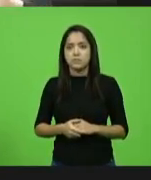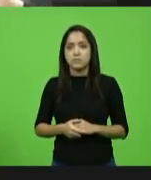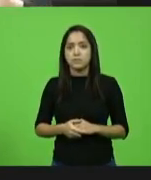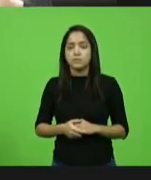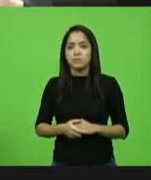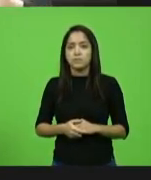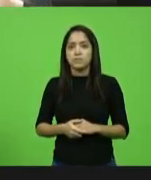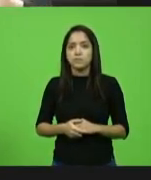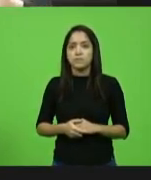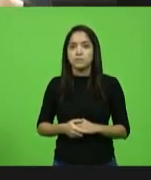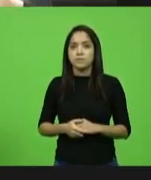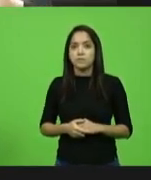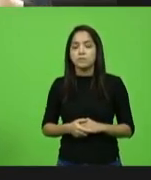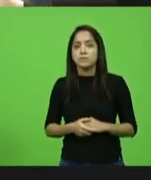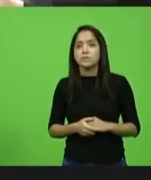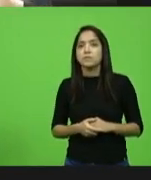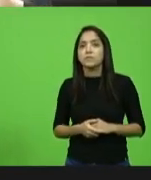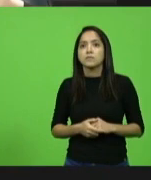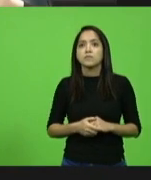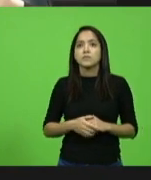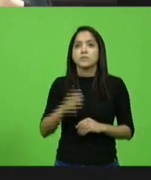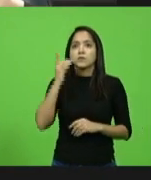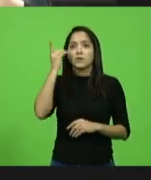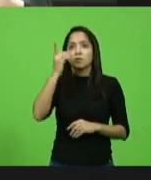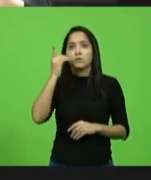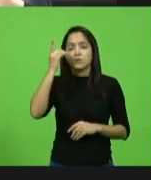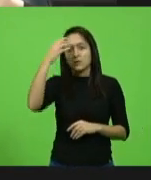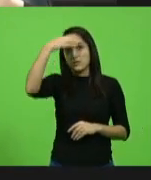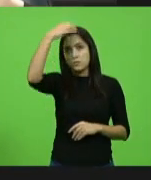Como vota o deputado Coronel Mocelin?